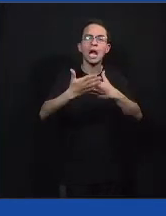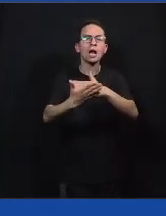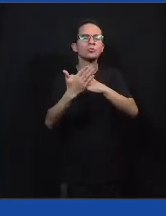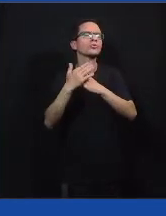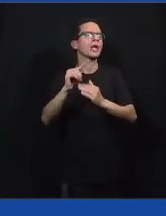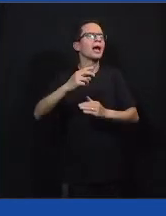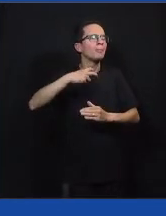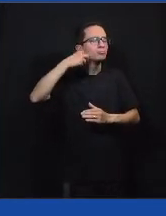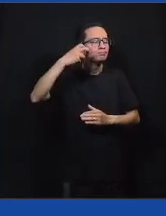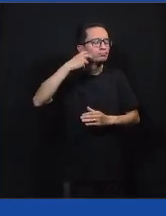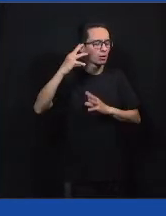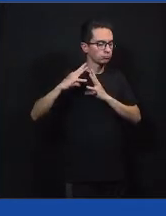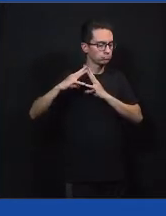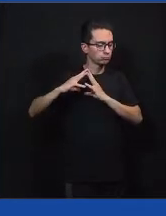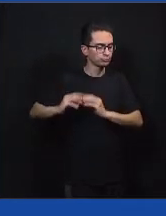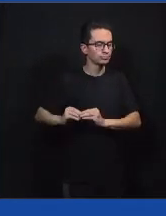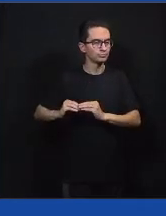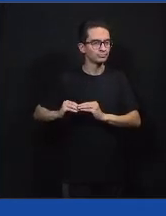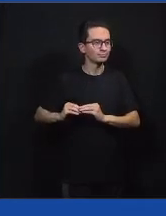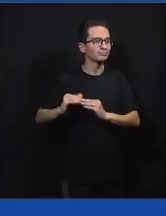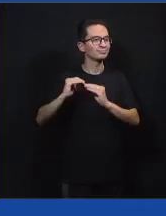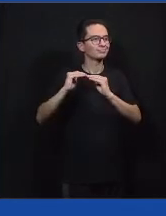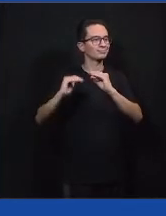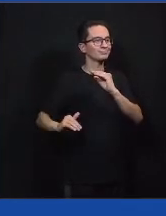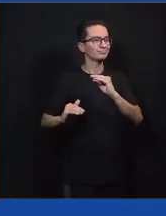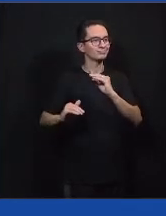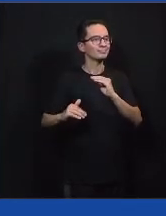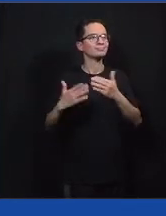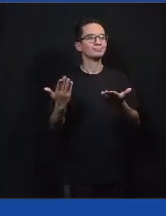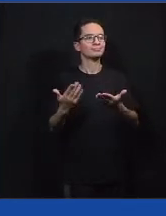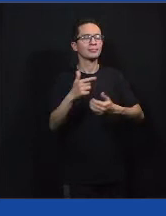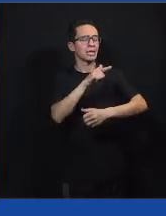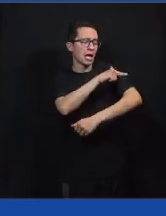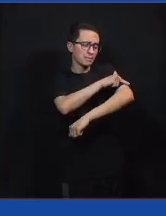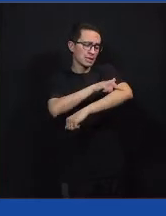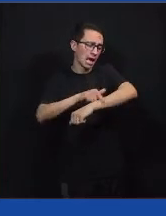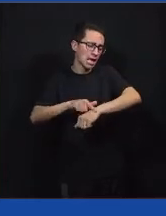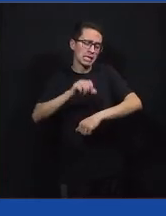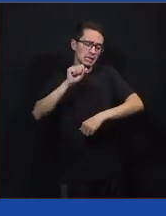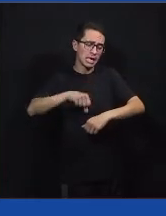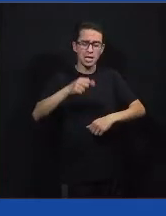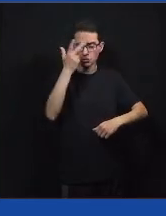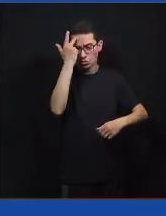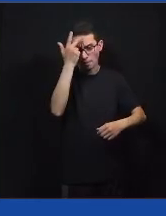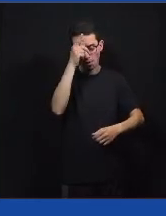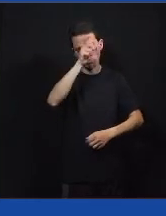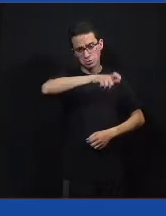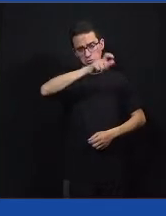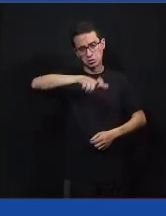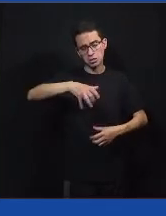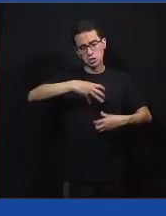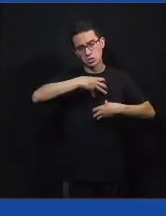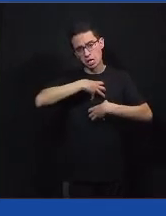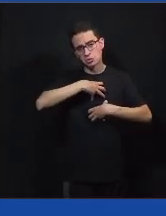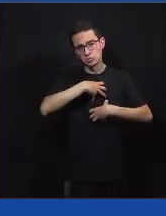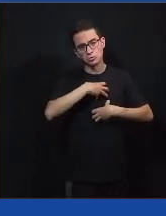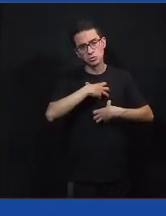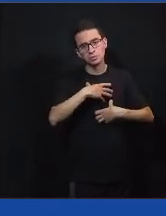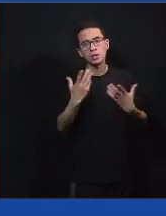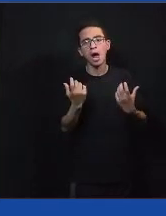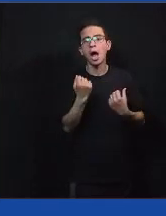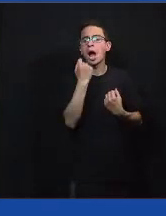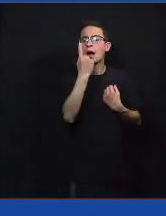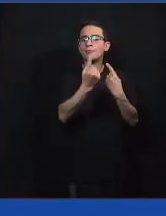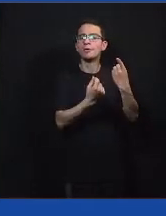importante a gente respeitar isso, porque realmente tem pessoas que são mais tímidas e existem formas, outras formas de se